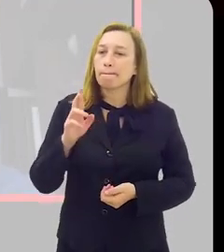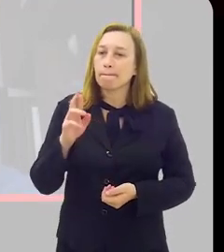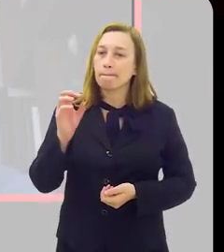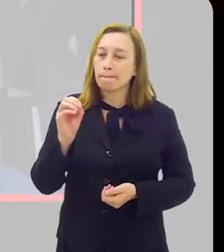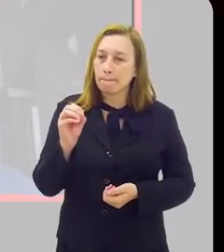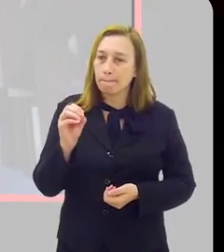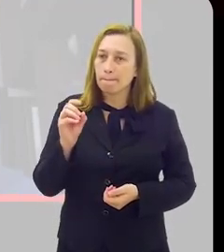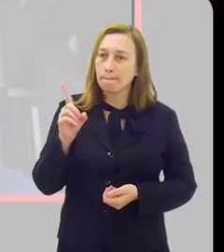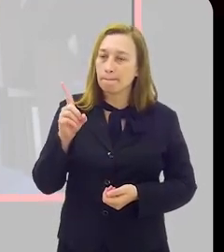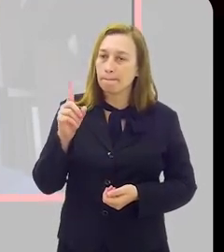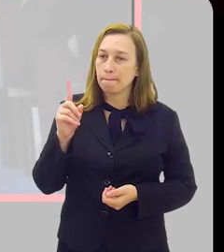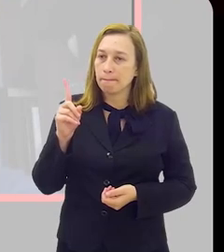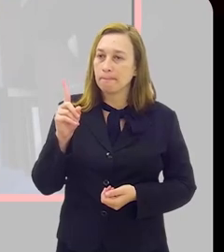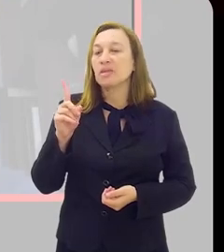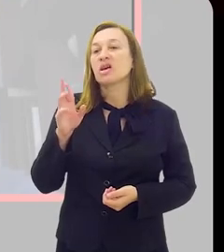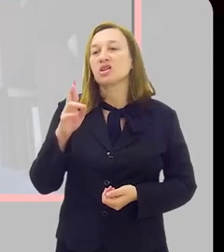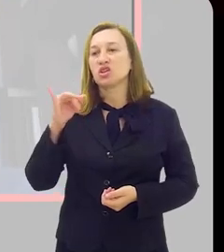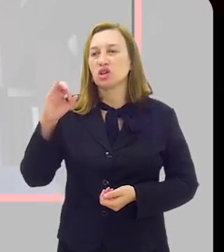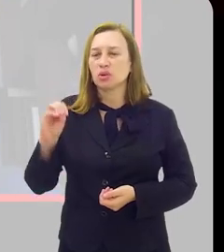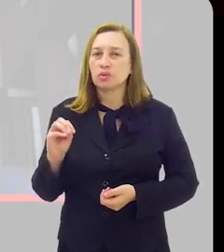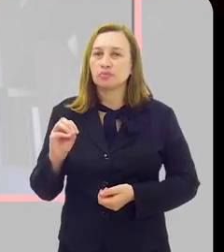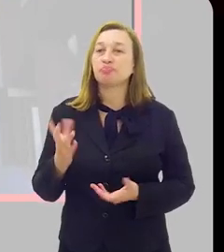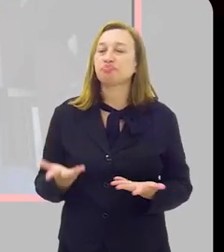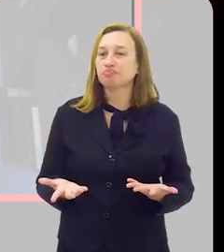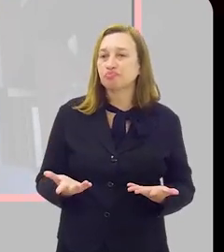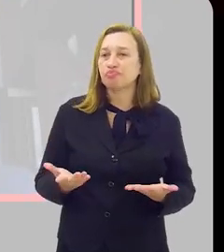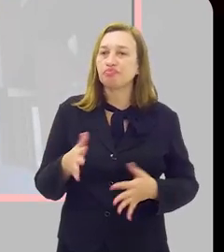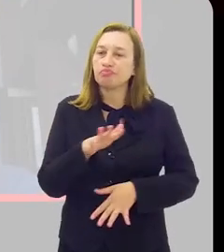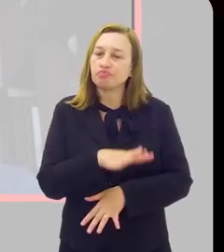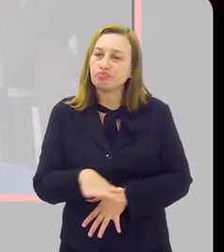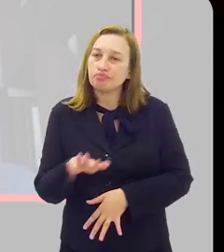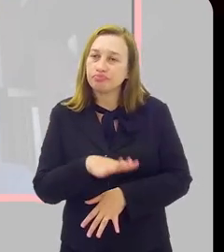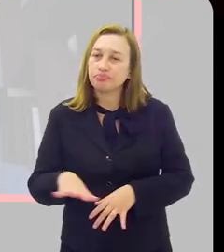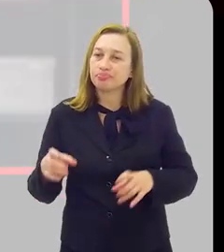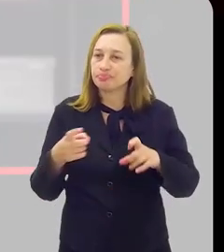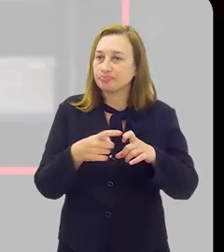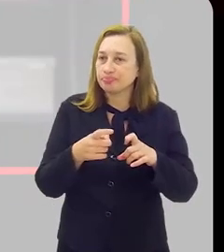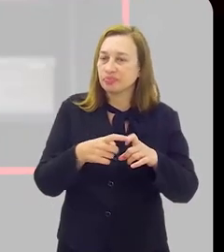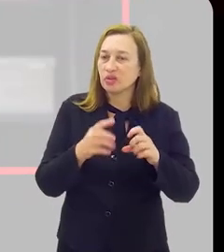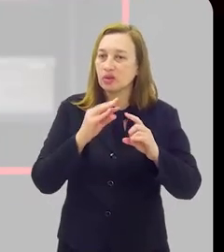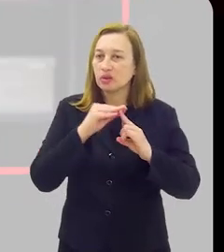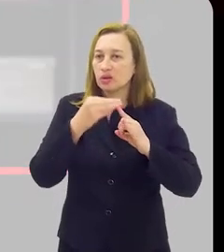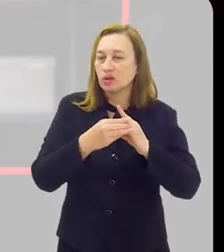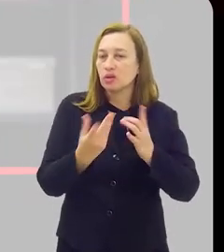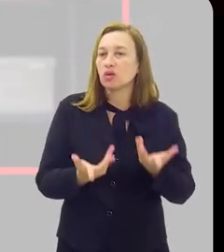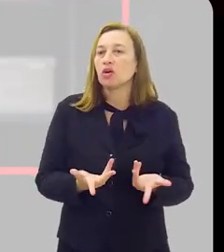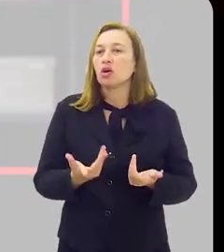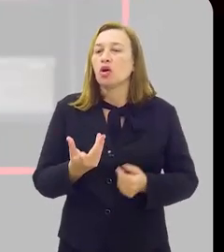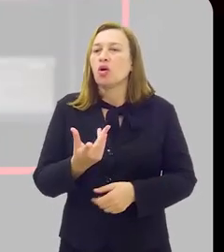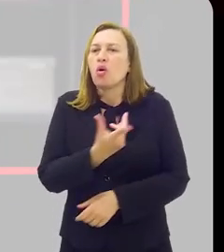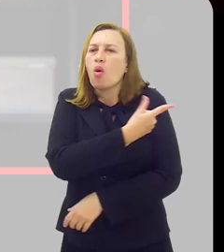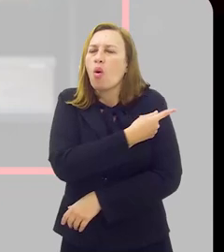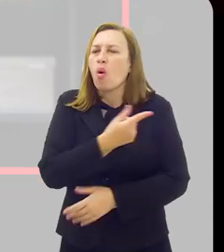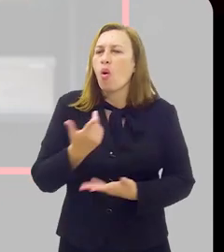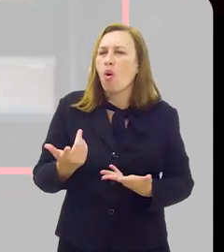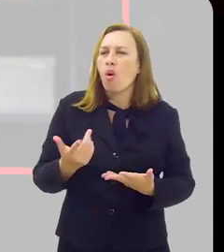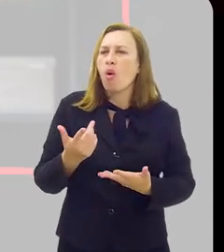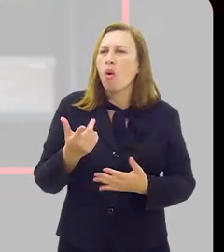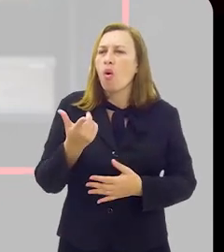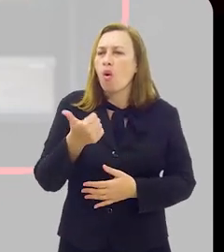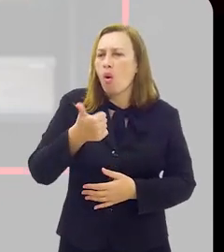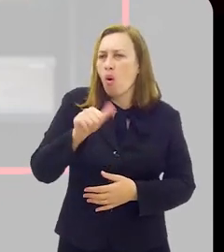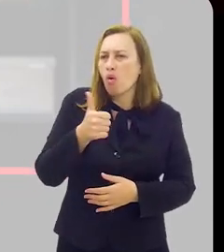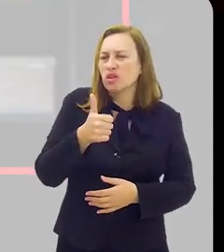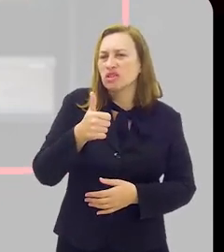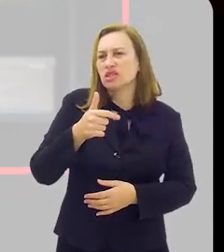Doutor Rodrigo, ainda sobre a vacinação infantil, dados da Fiocruz registram que apenas 11,4